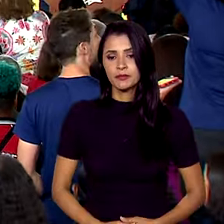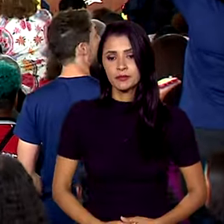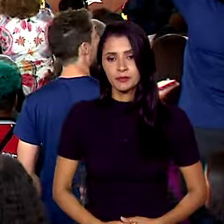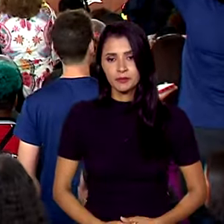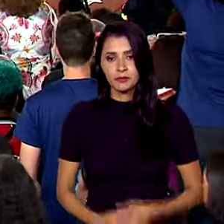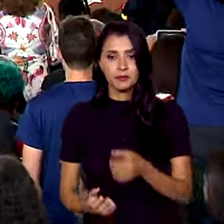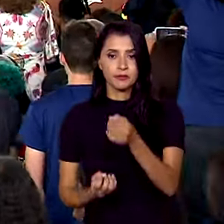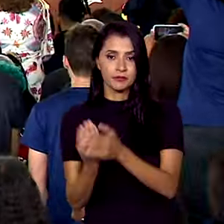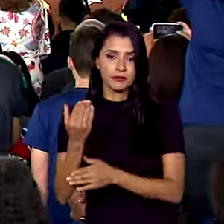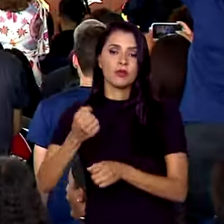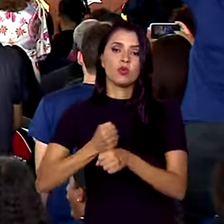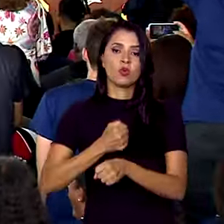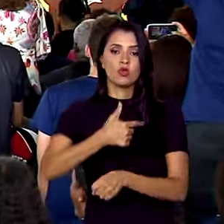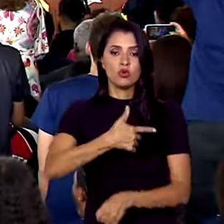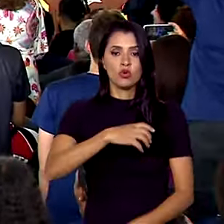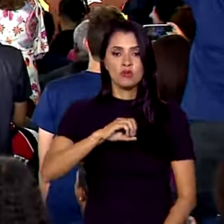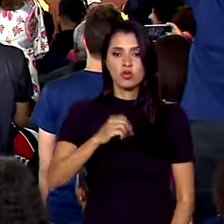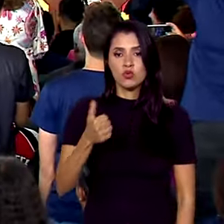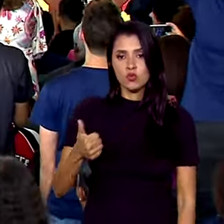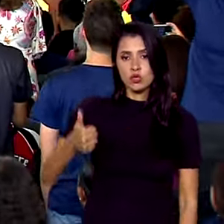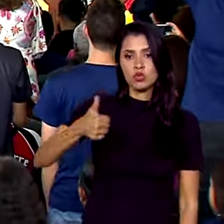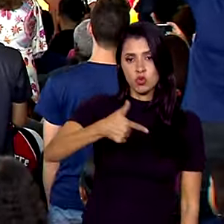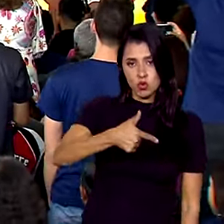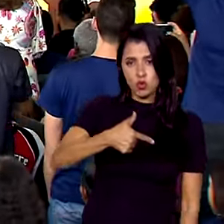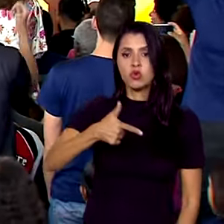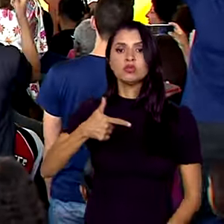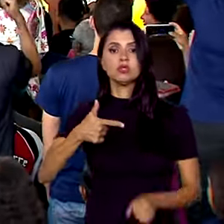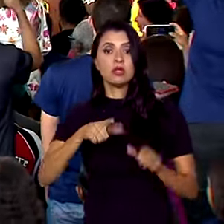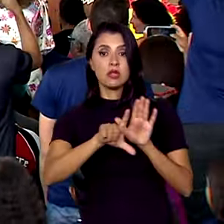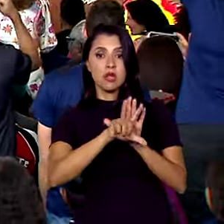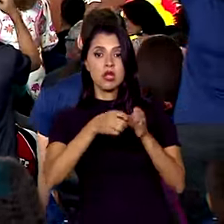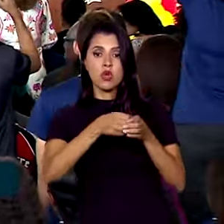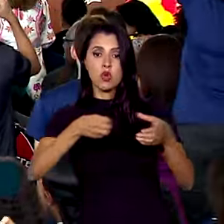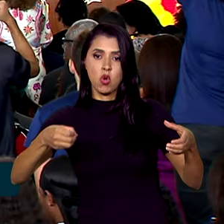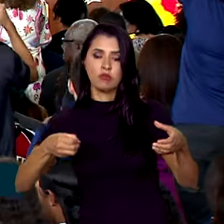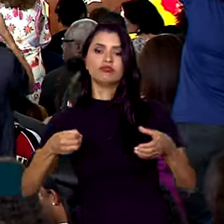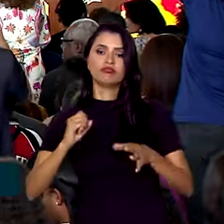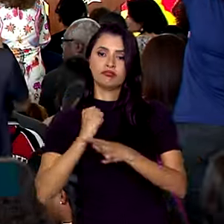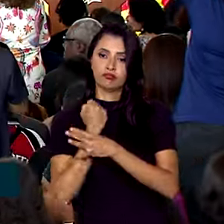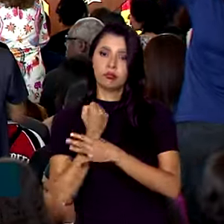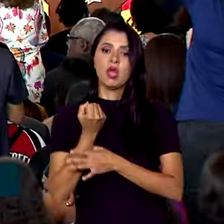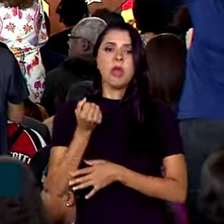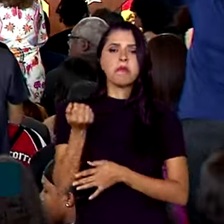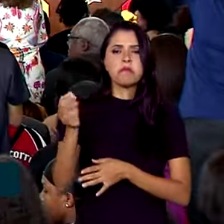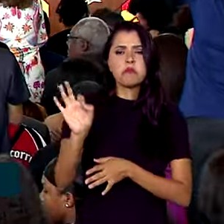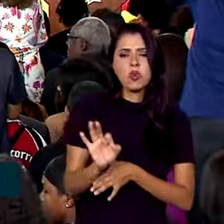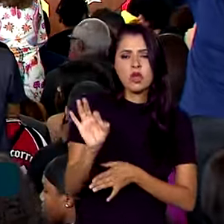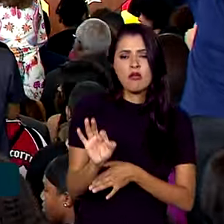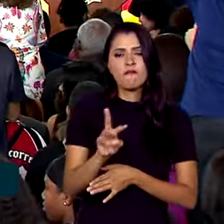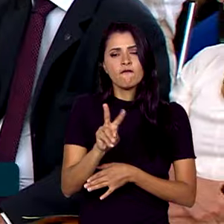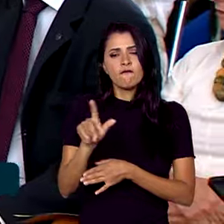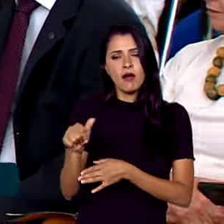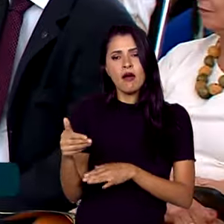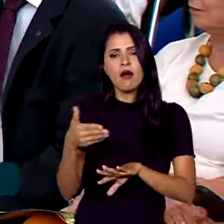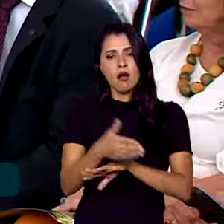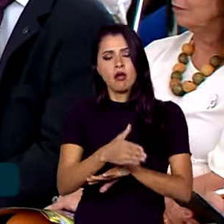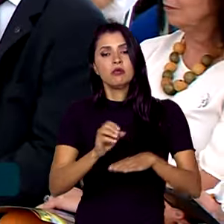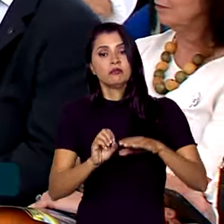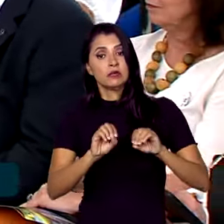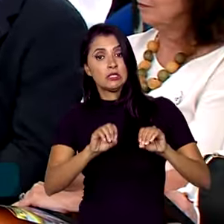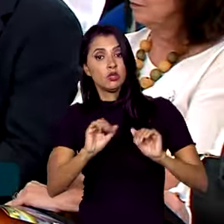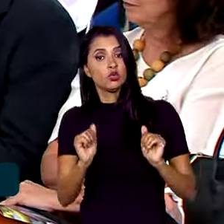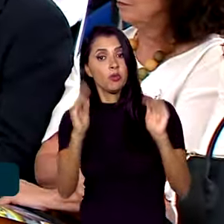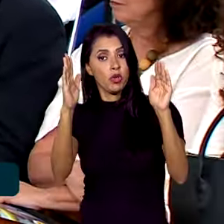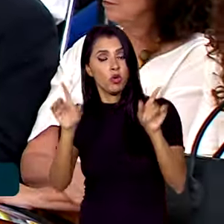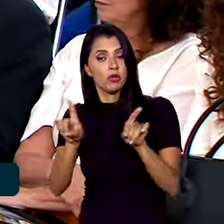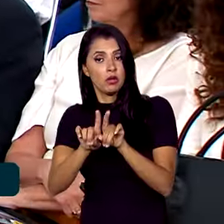Criada em 2012, a lei de cotas garante uma porcentagem das vagas em instituições federais de ensino superior e no ensino